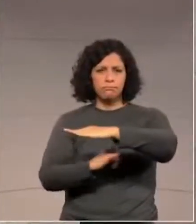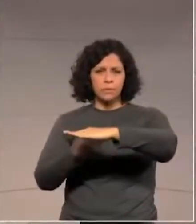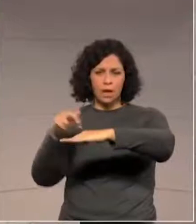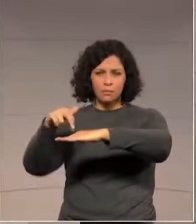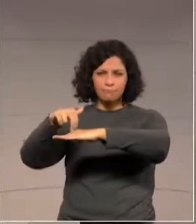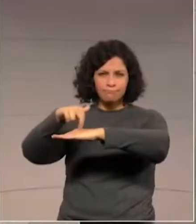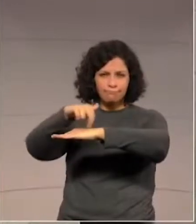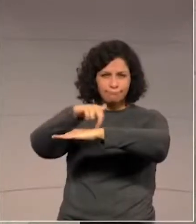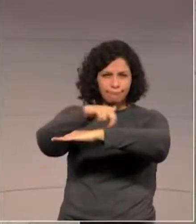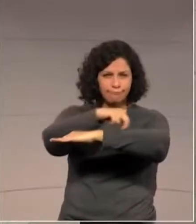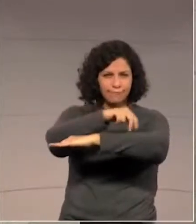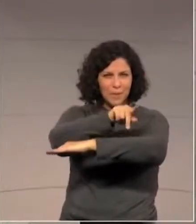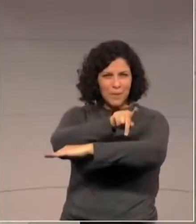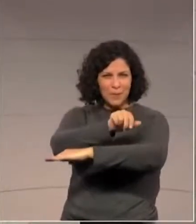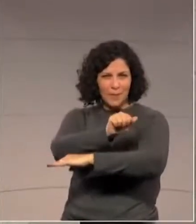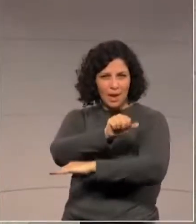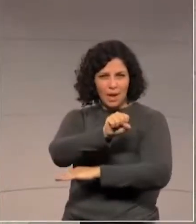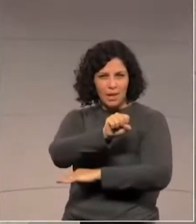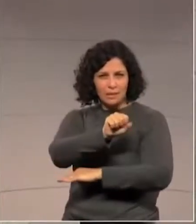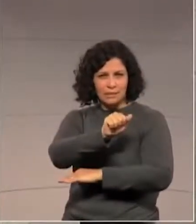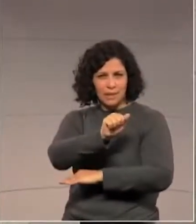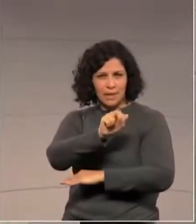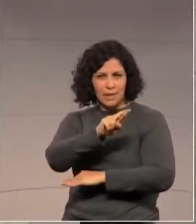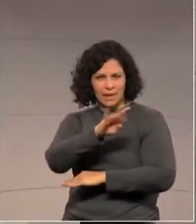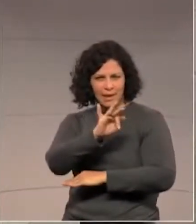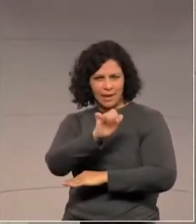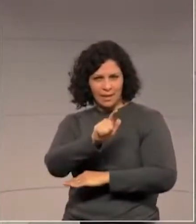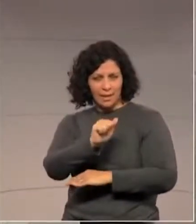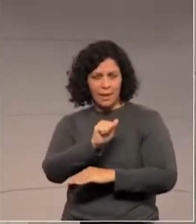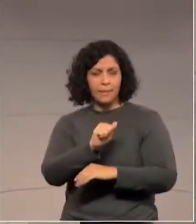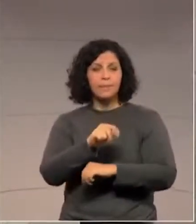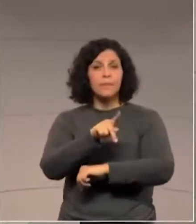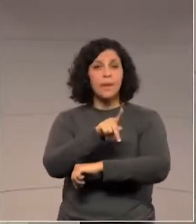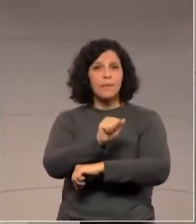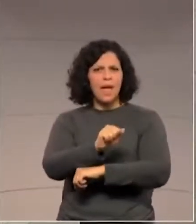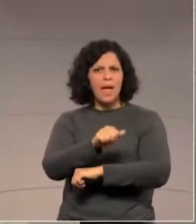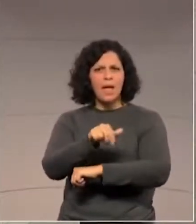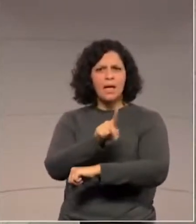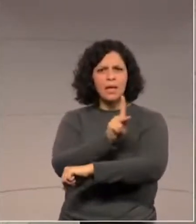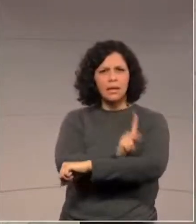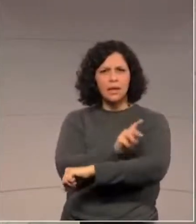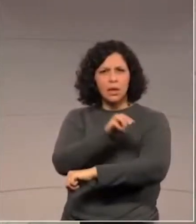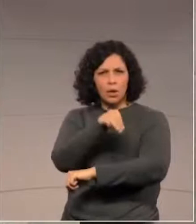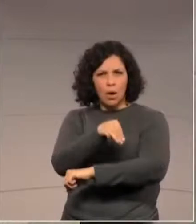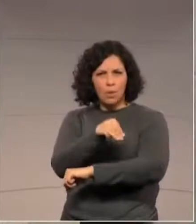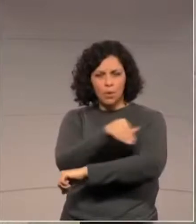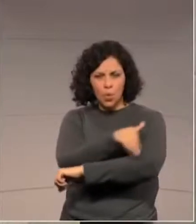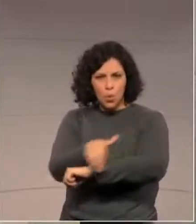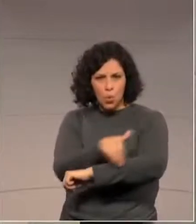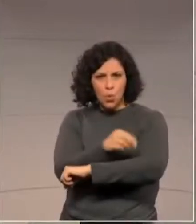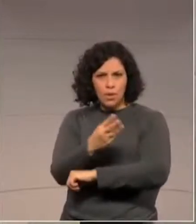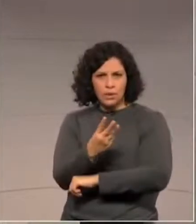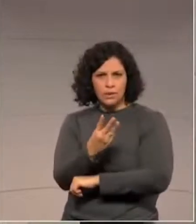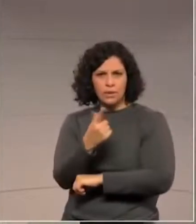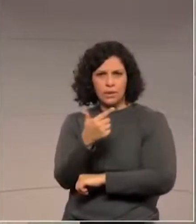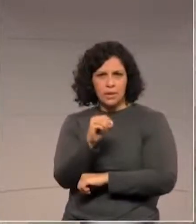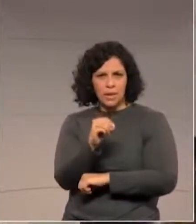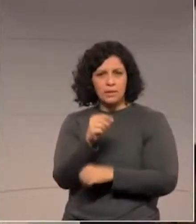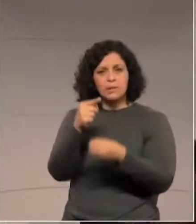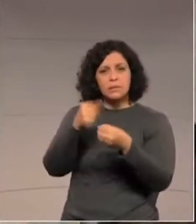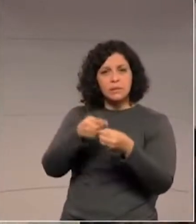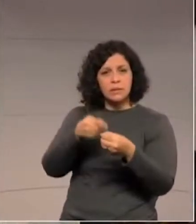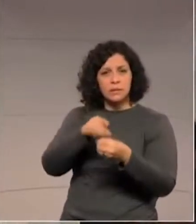151, mais precisamente no quilômetro 310 do município de